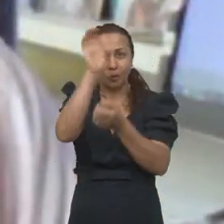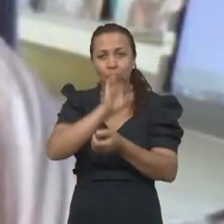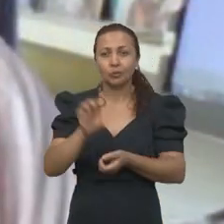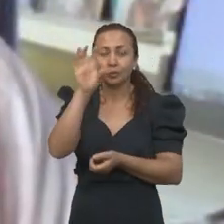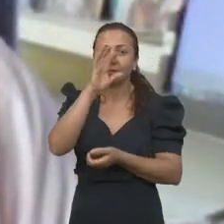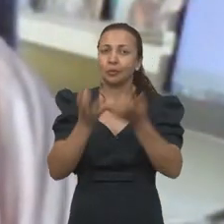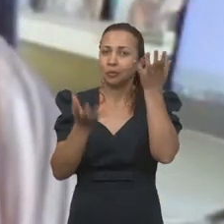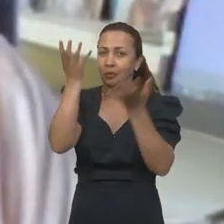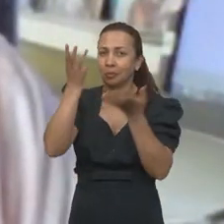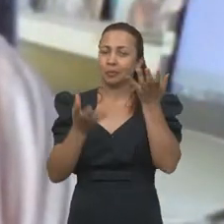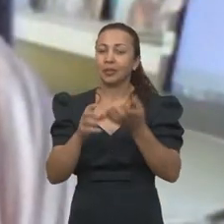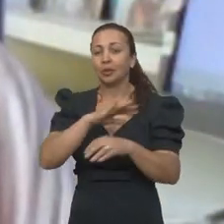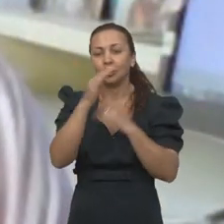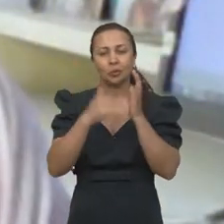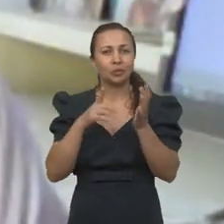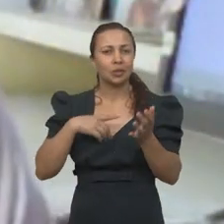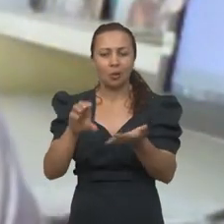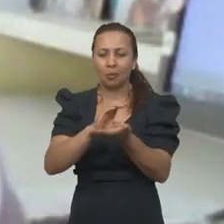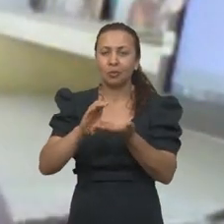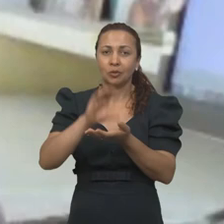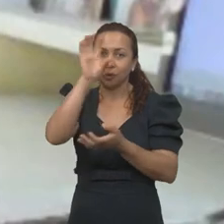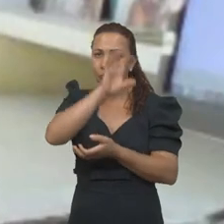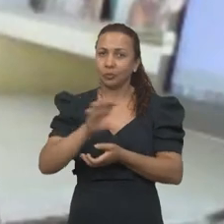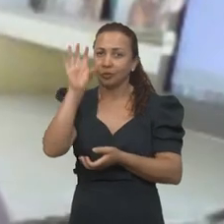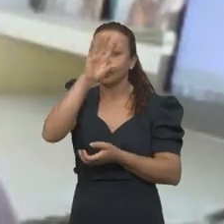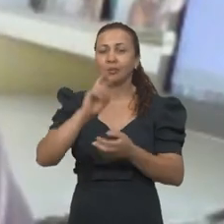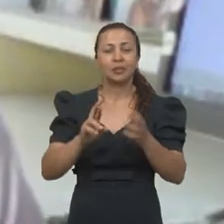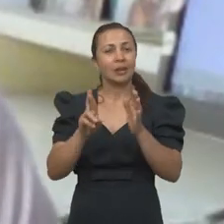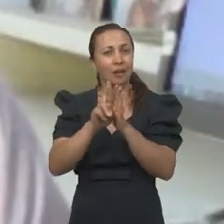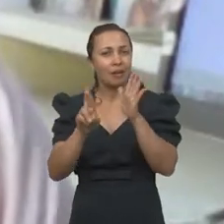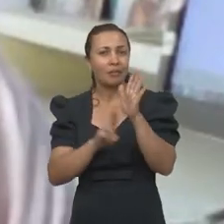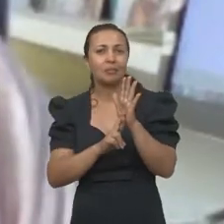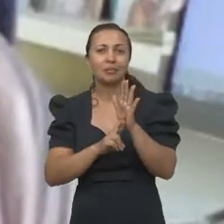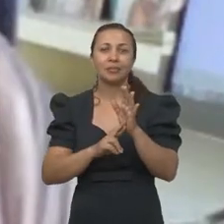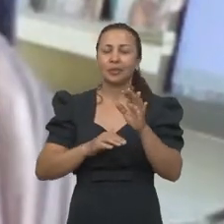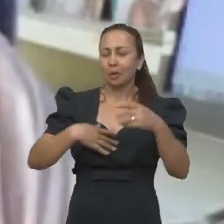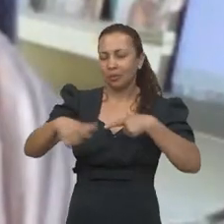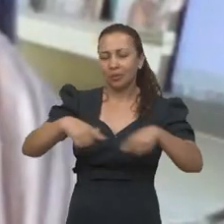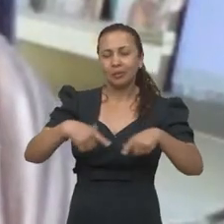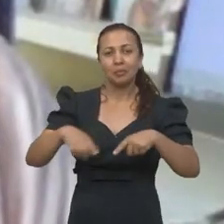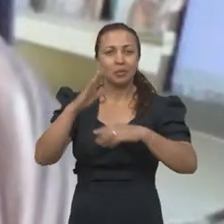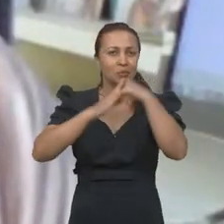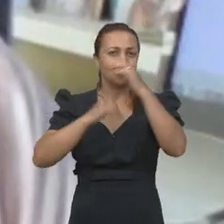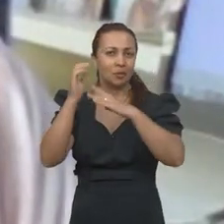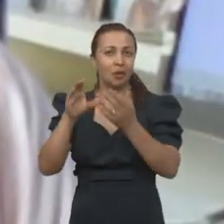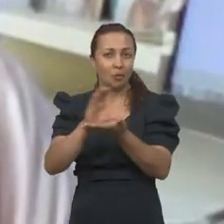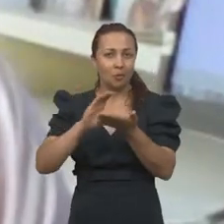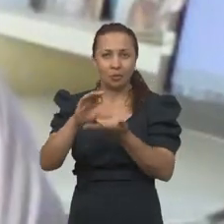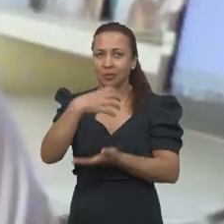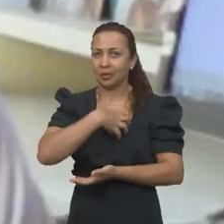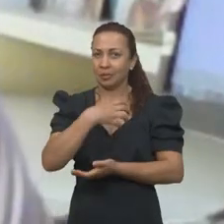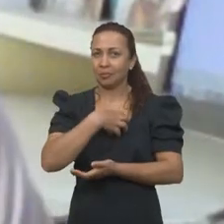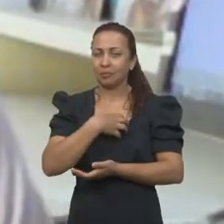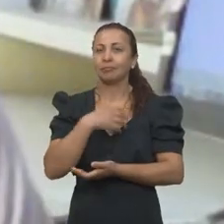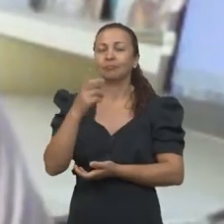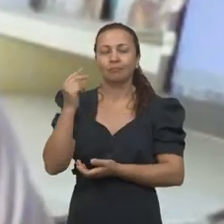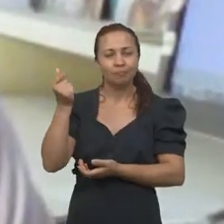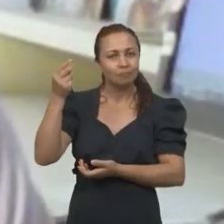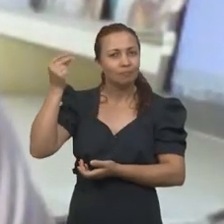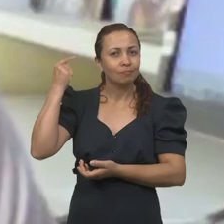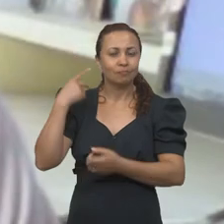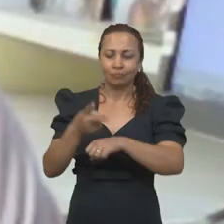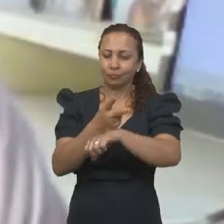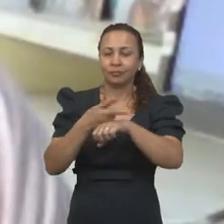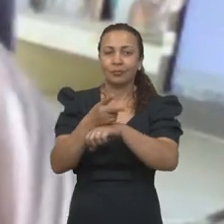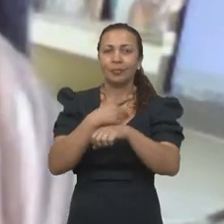conselhos regionais que regulamentam o exercício da profissão. E o Conselho da Bahia, desde há muito